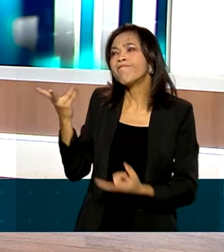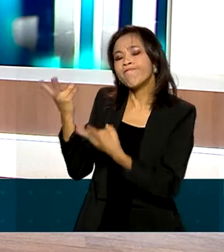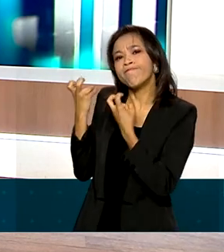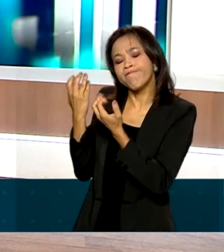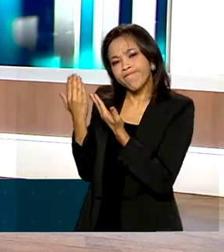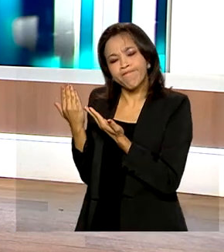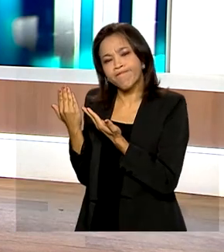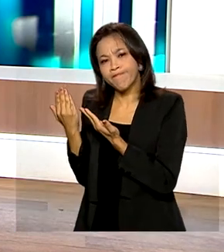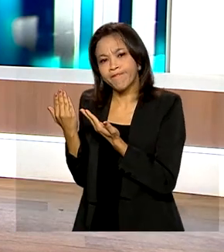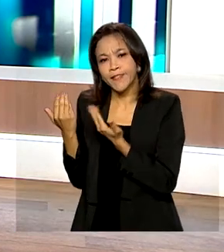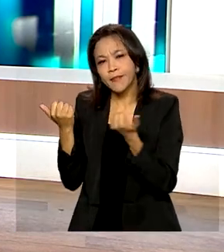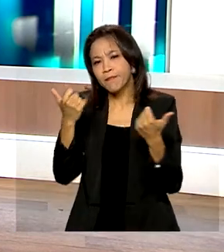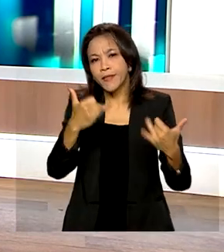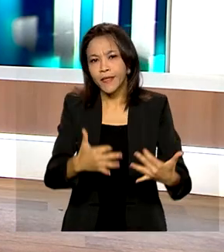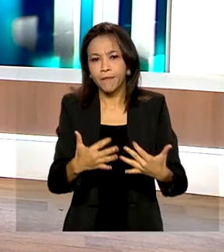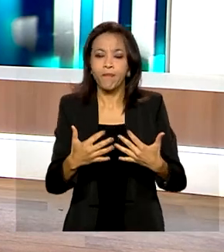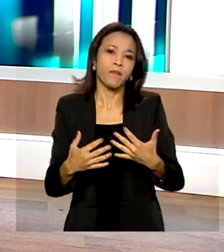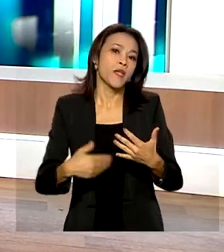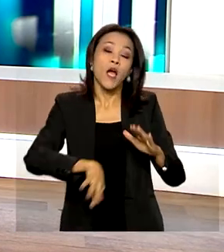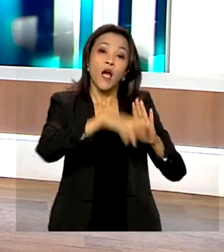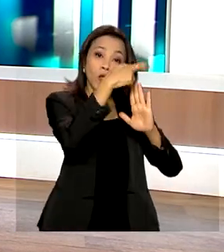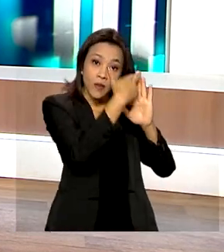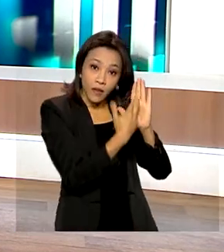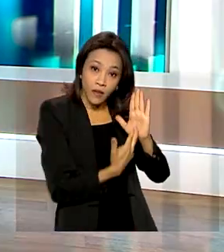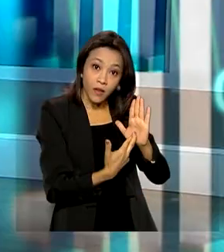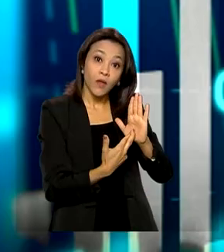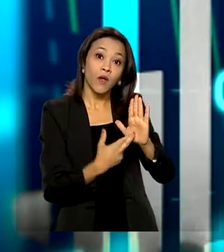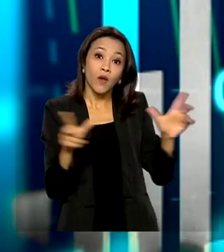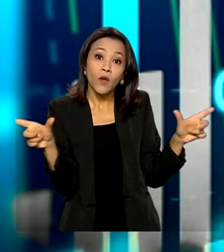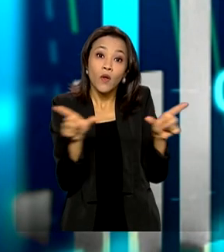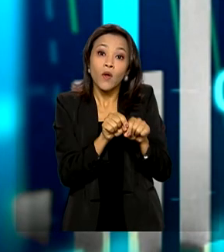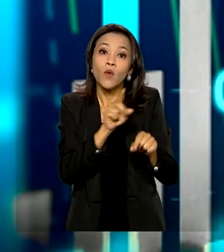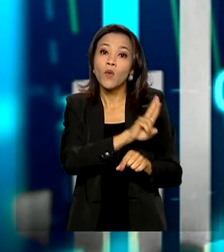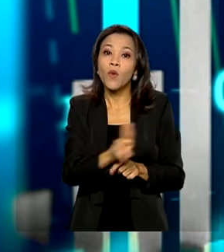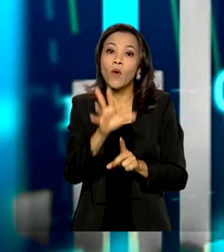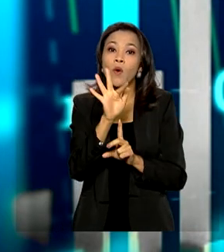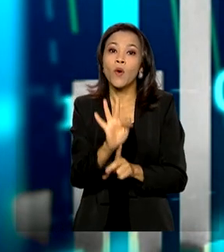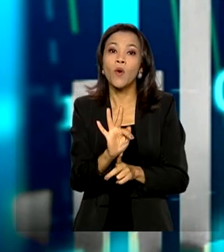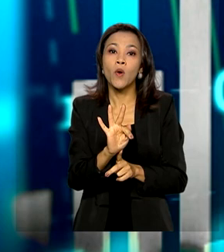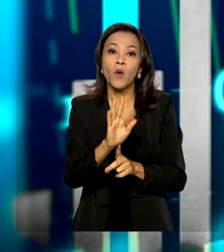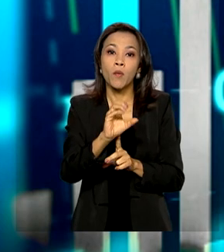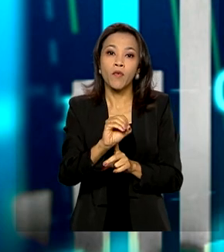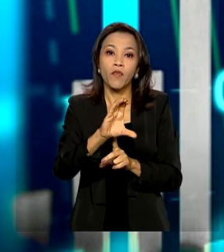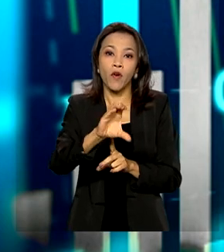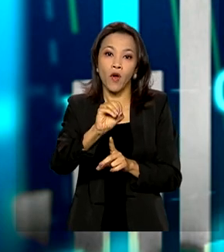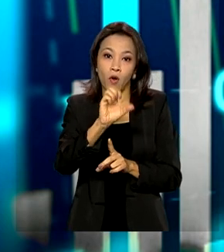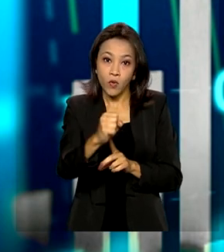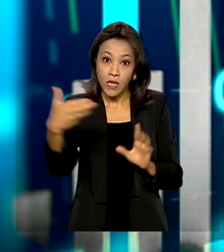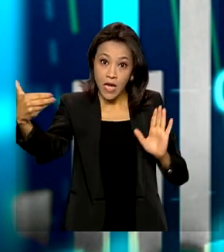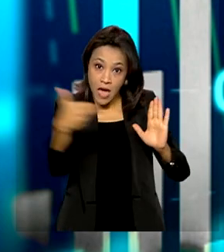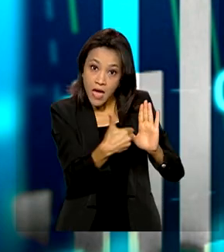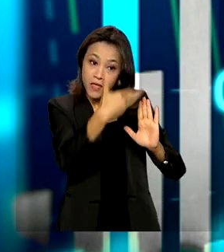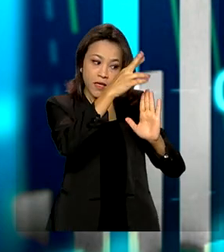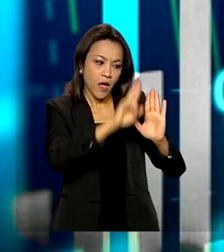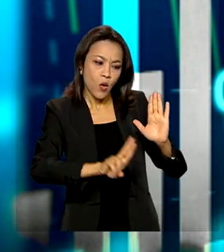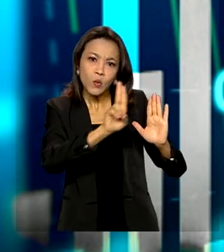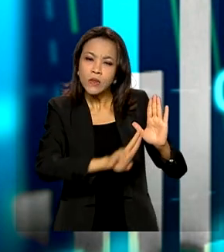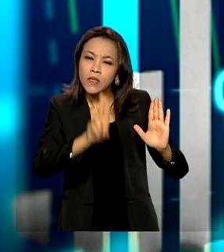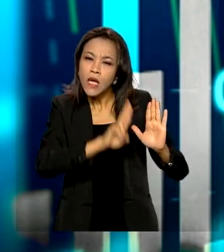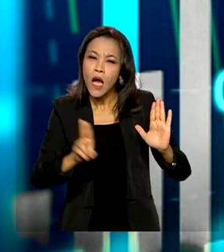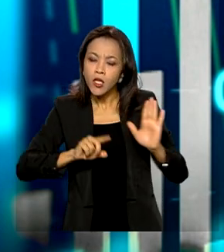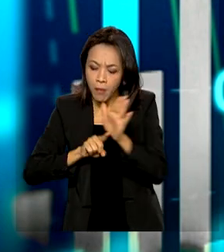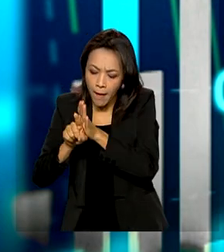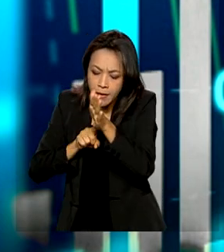arte? Que no Boletim Focus, que é um dos pontos e uma das referências utilizadas para fazer as projeções da